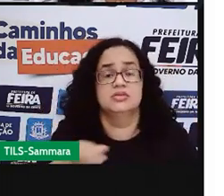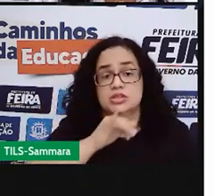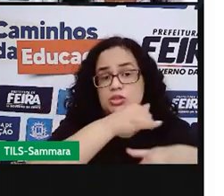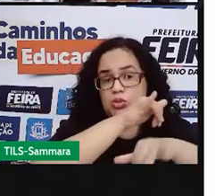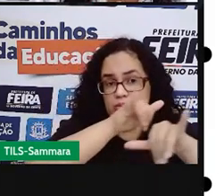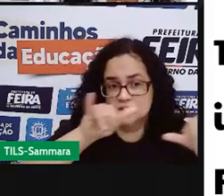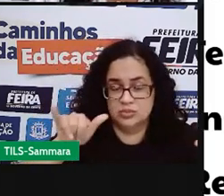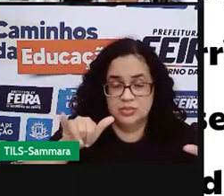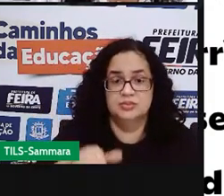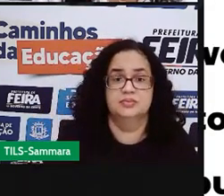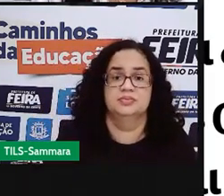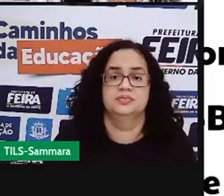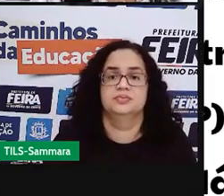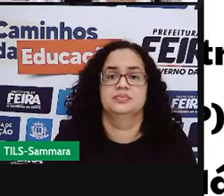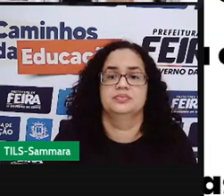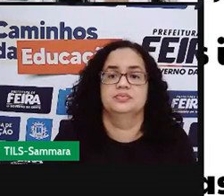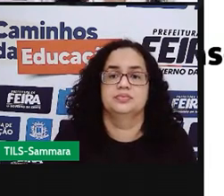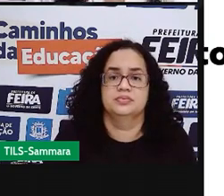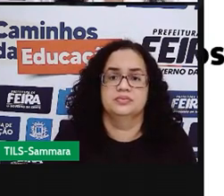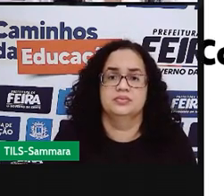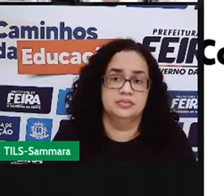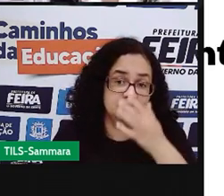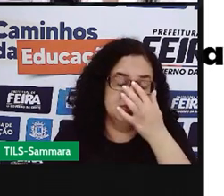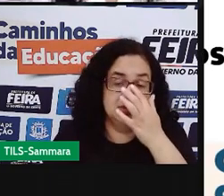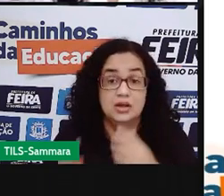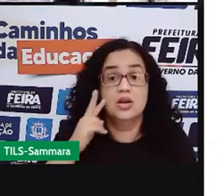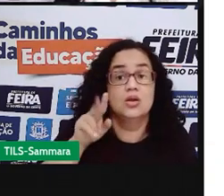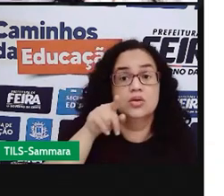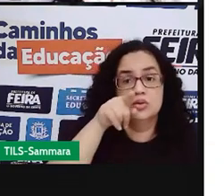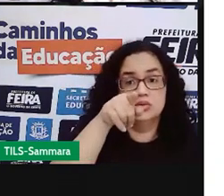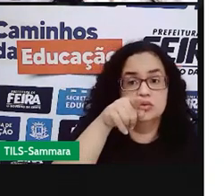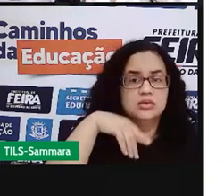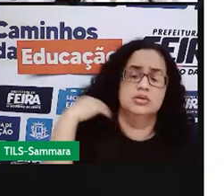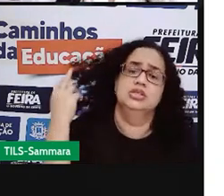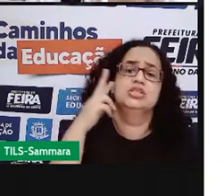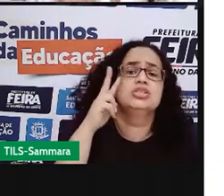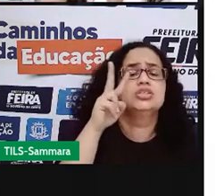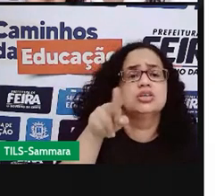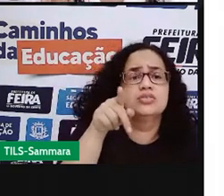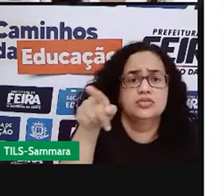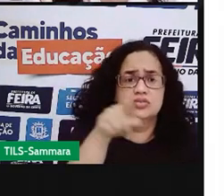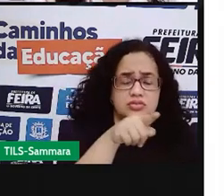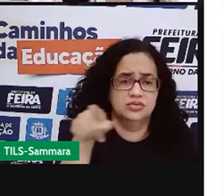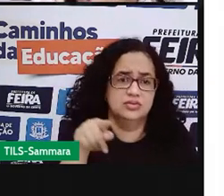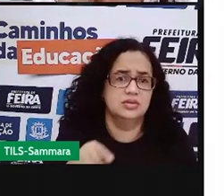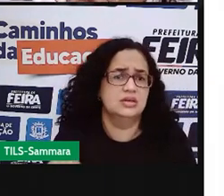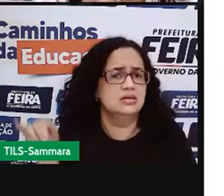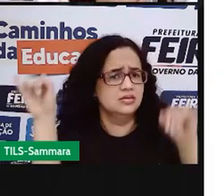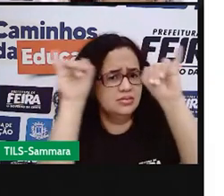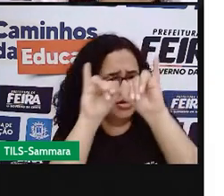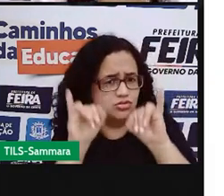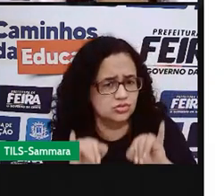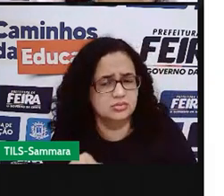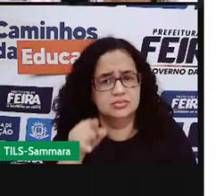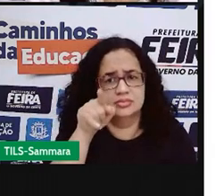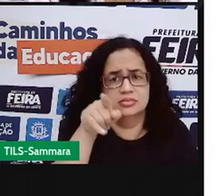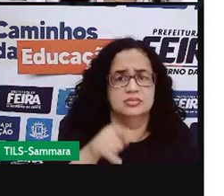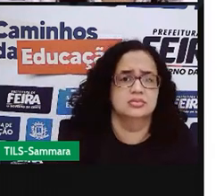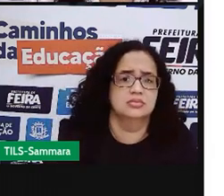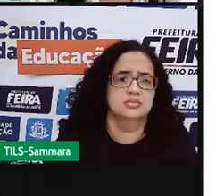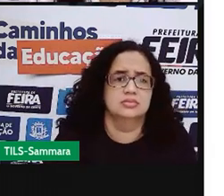propaganda do produto. Olha só. Quem já viu esses cartazes, essas